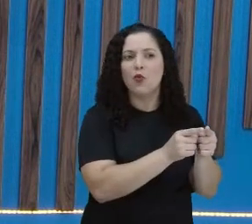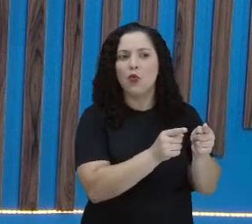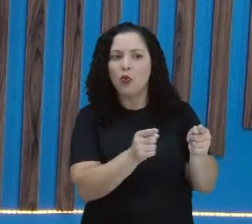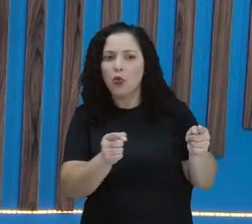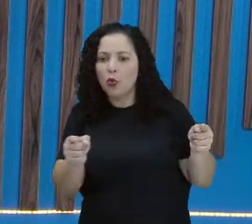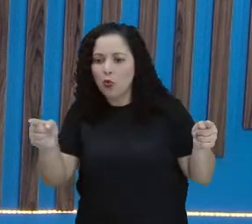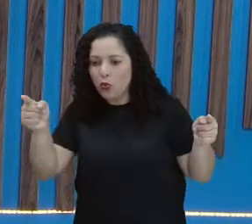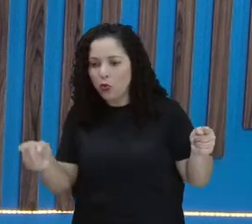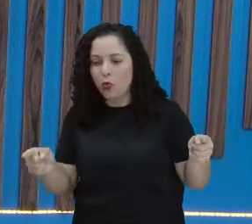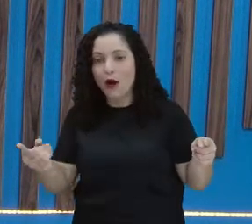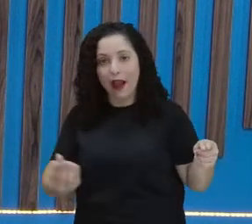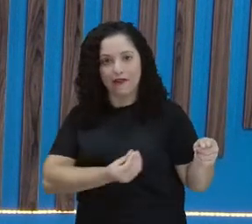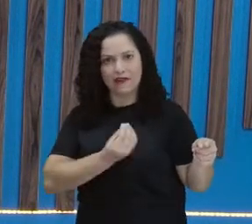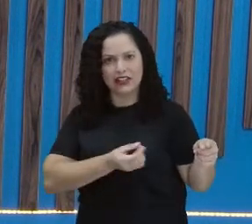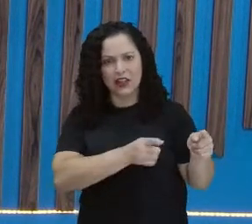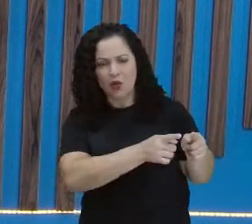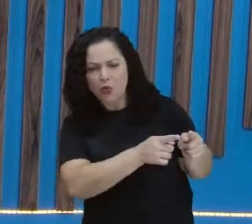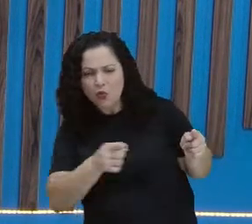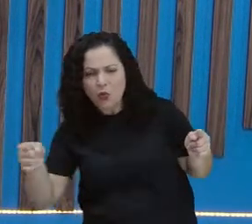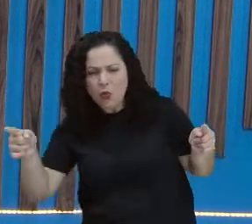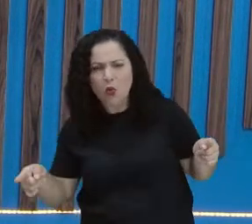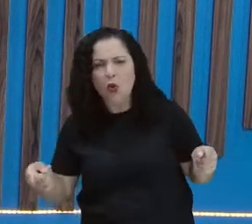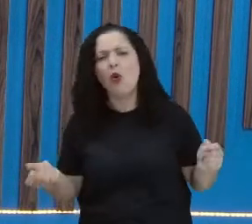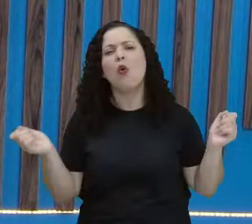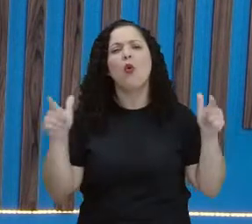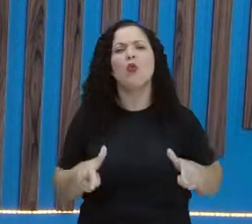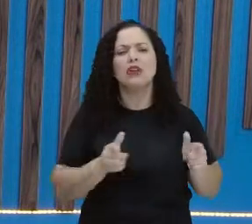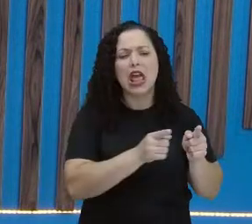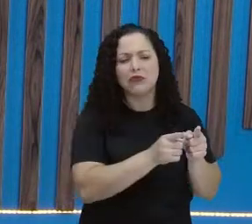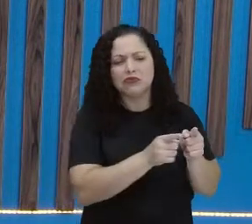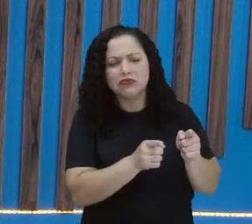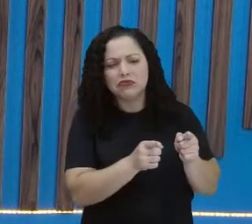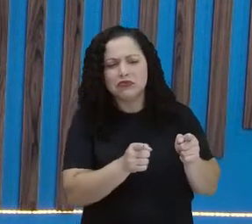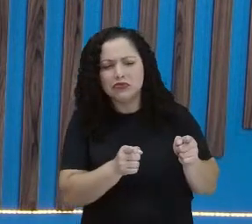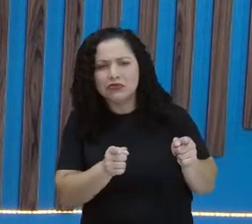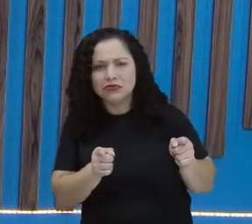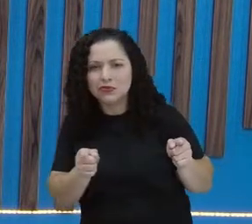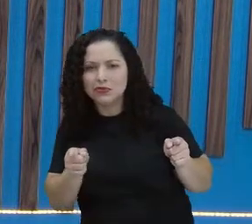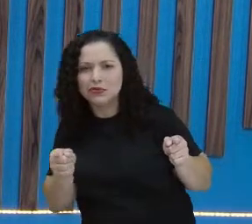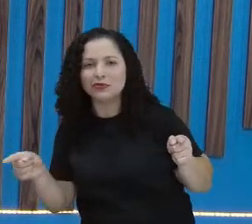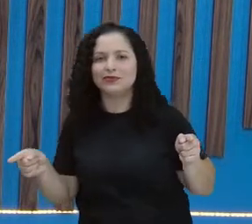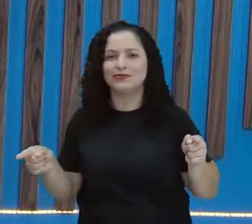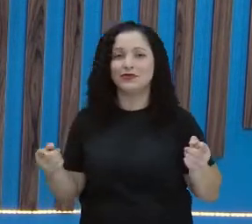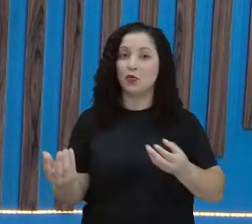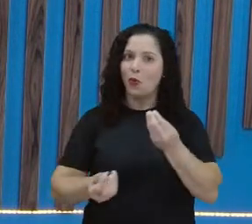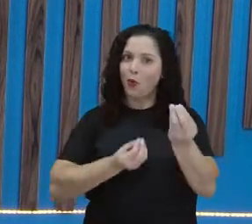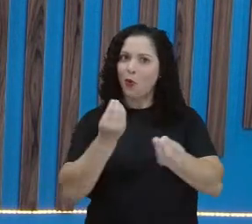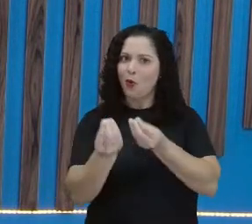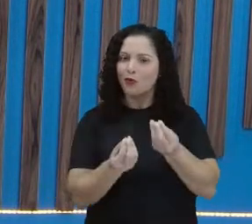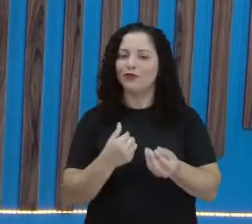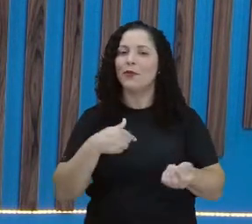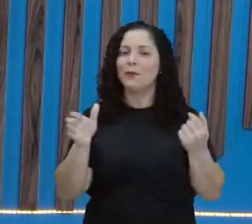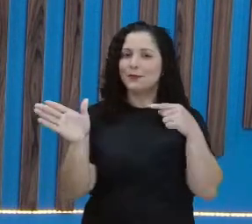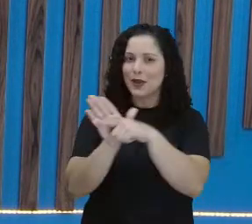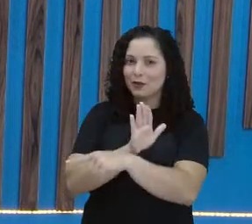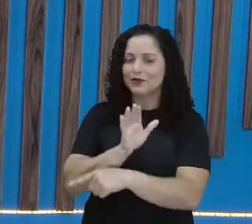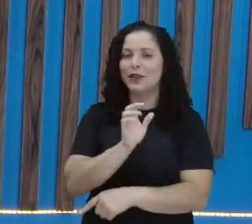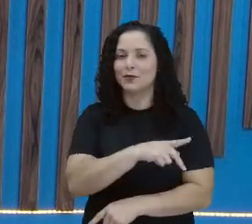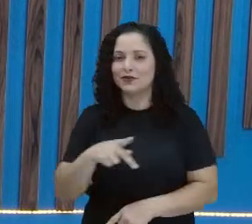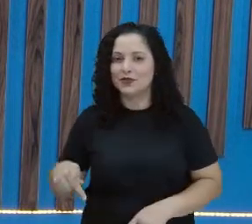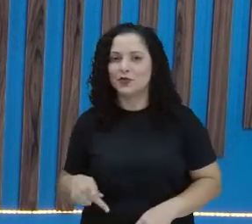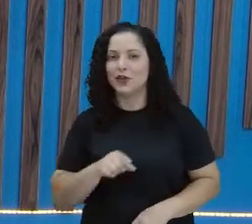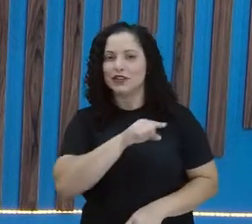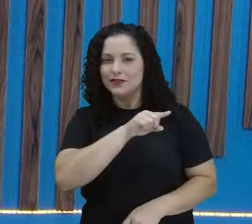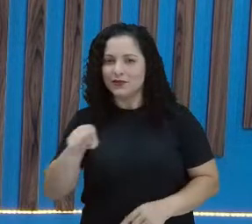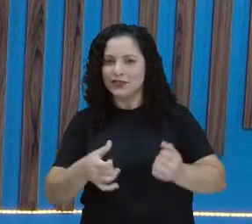saber. Se você sabe o que você vai me responder lá no chat. E eu já já vou consultar a professora Verônica. Se